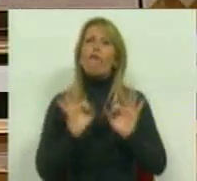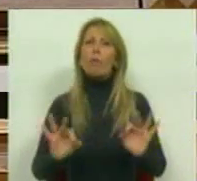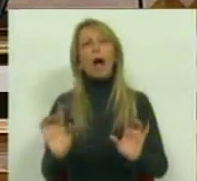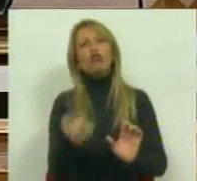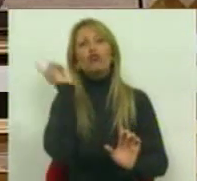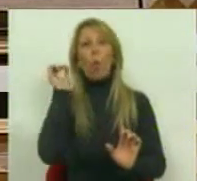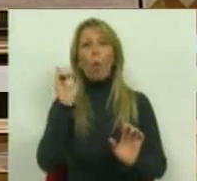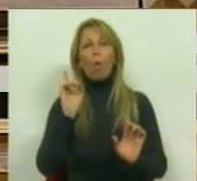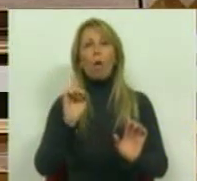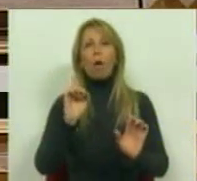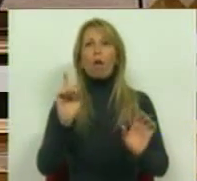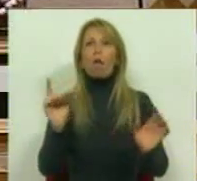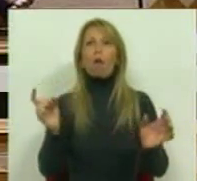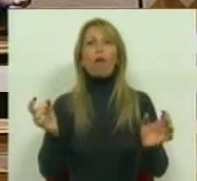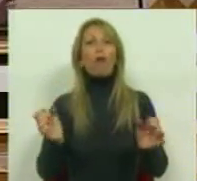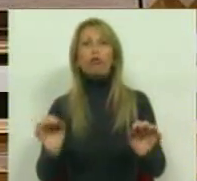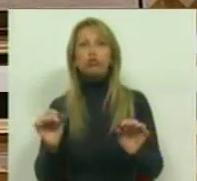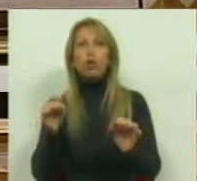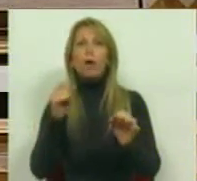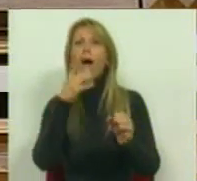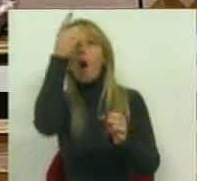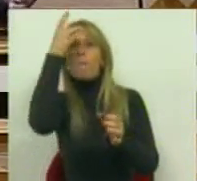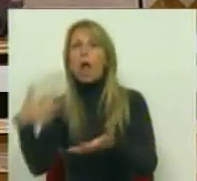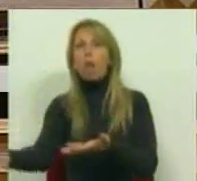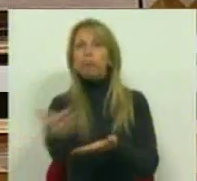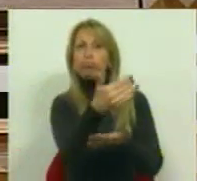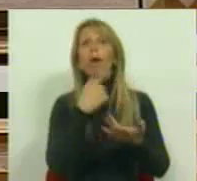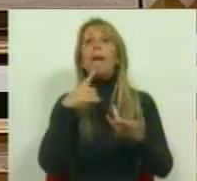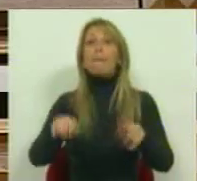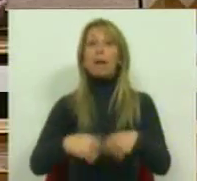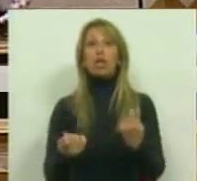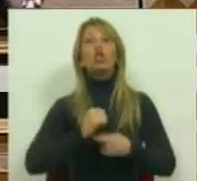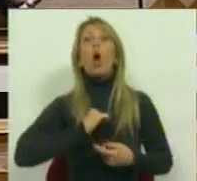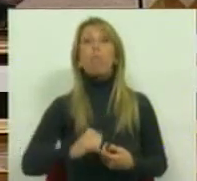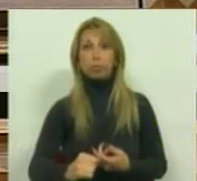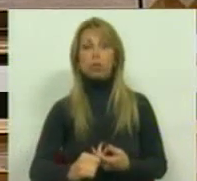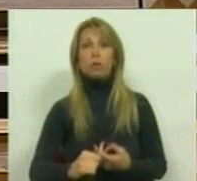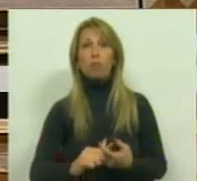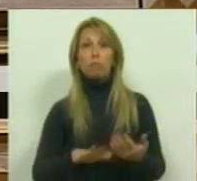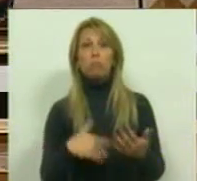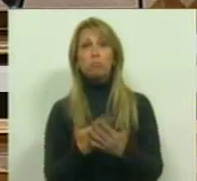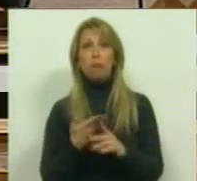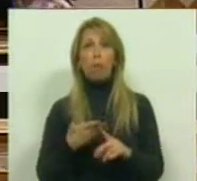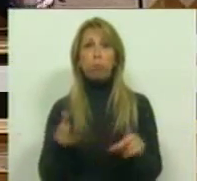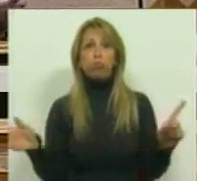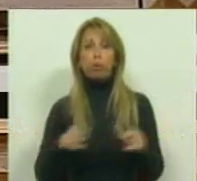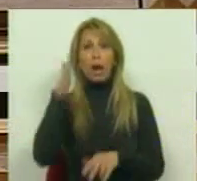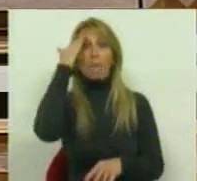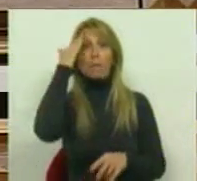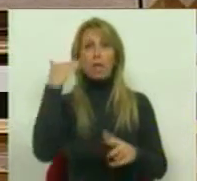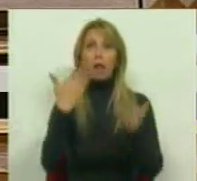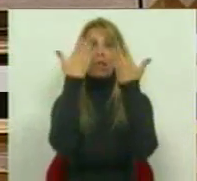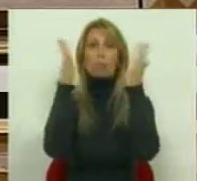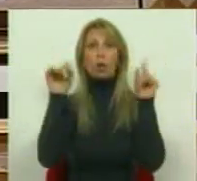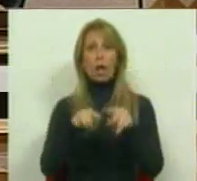terem recolhido os contributos dos partidos da oposição, foi um entorce à capacidade democrática